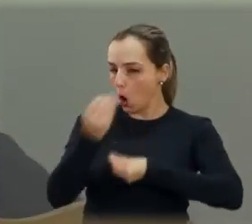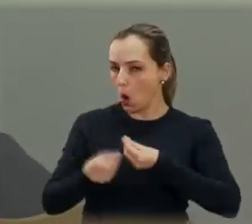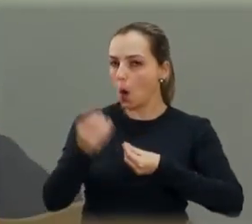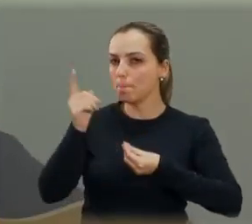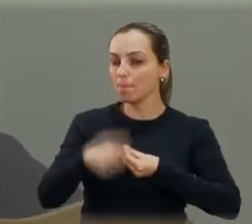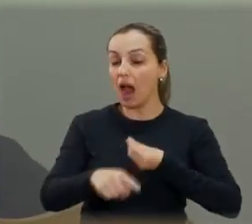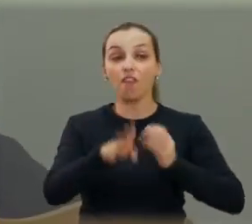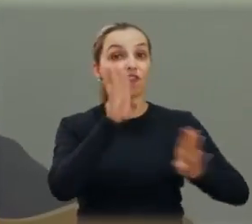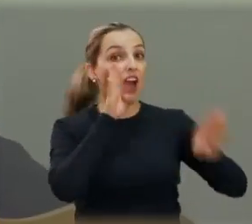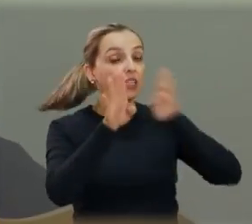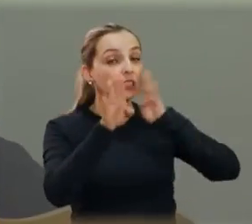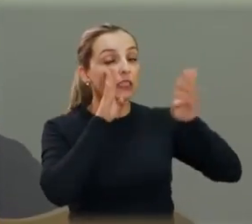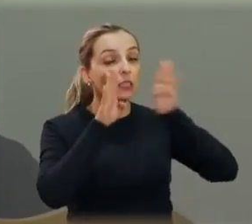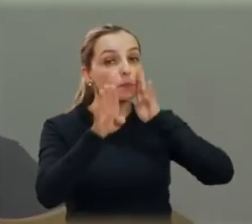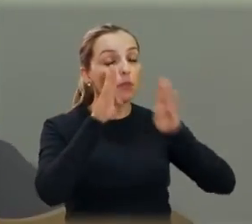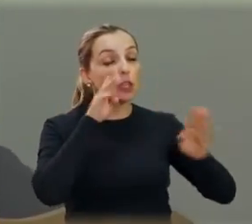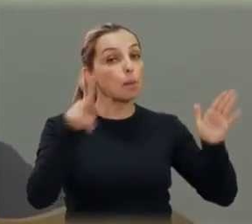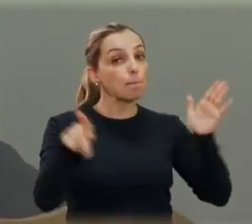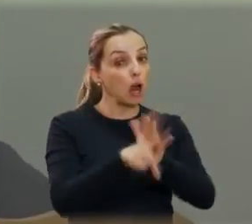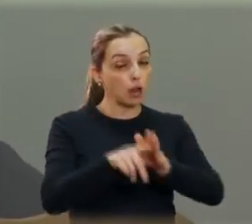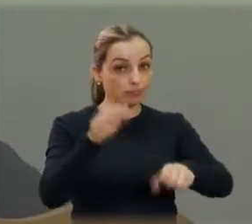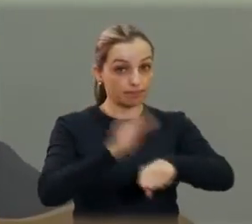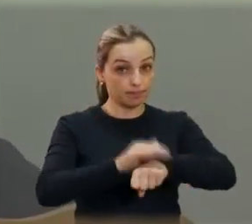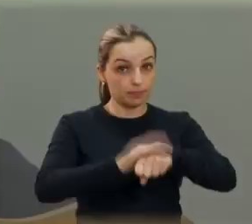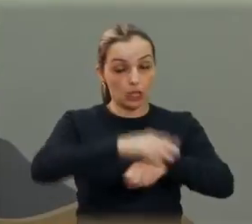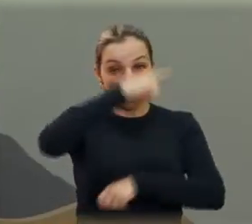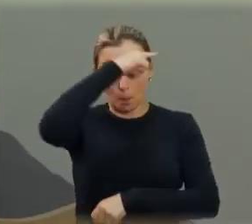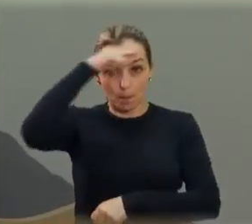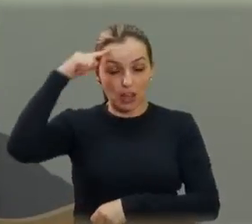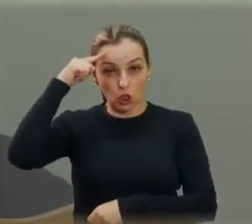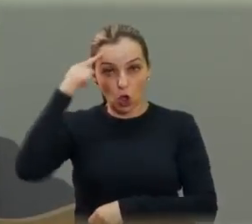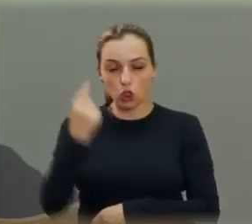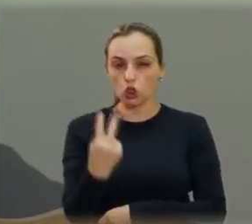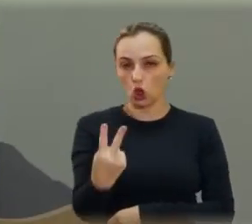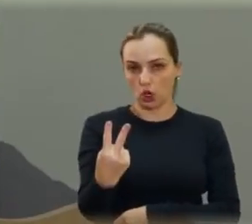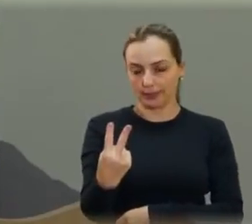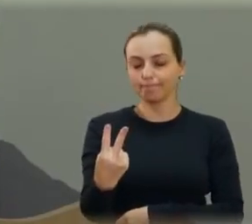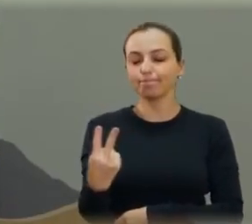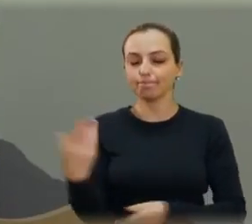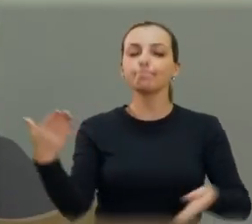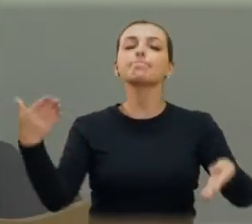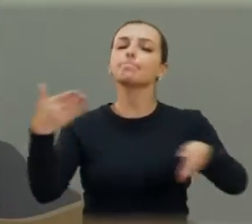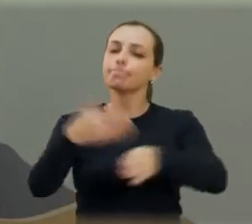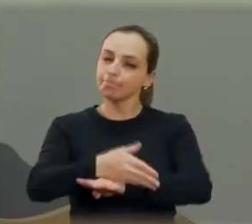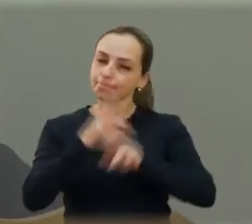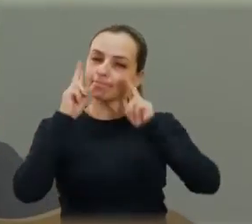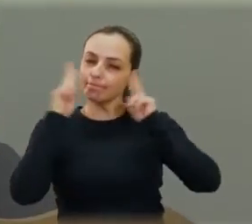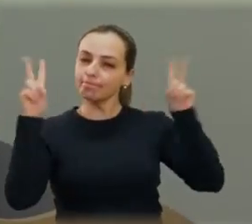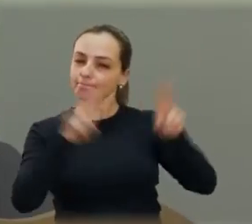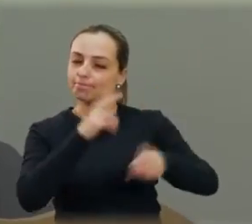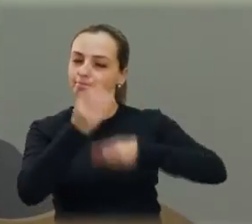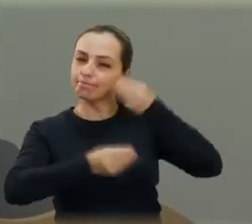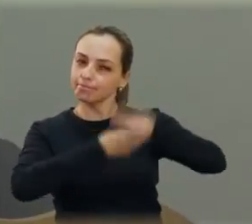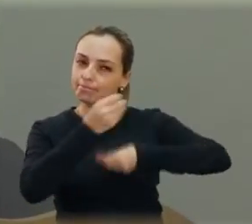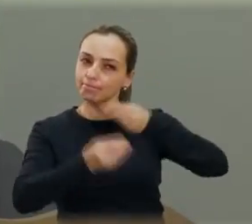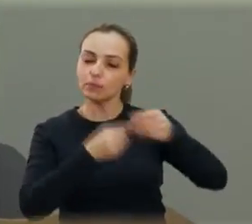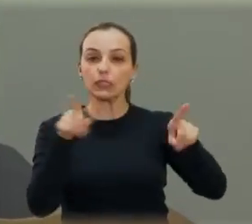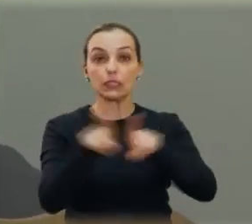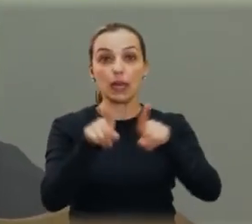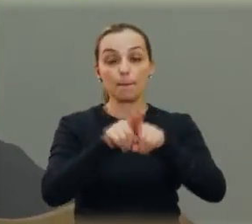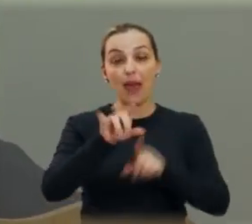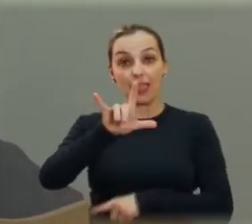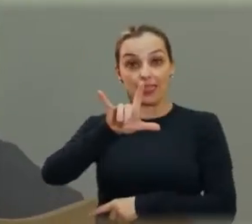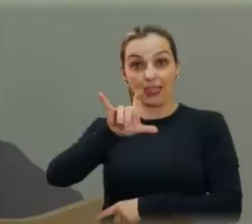nosso Facebook, que é Hugo Adorno 2. Você pode acessar e nos acompanhar todos os dias. Pelo Insta